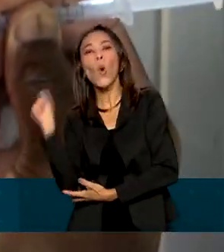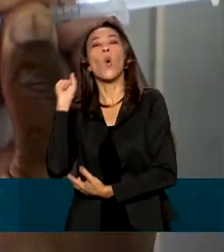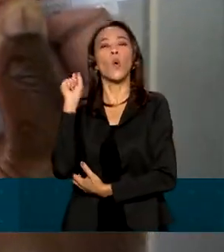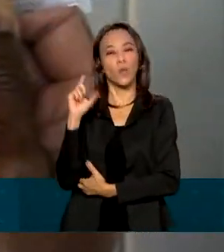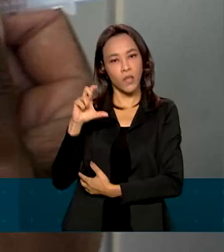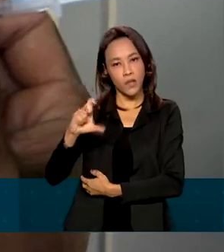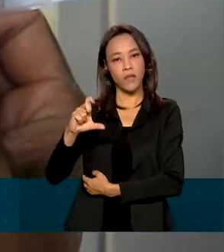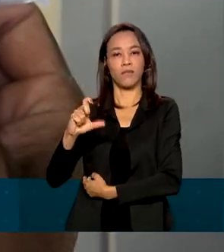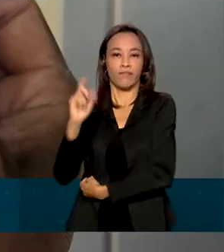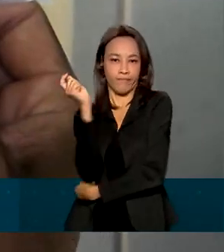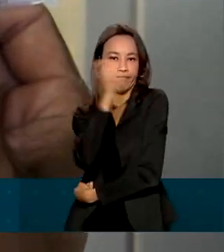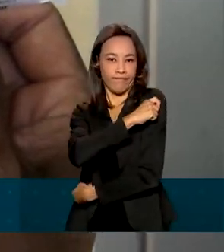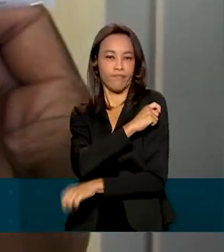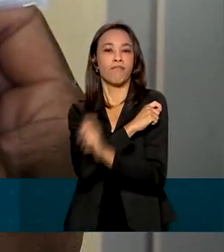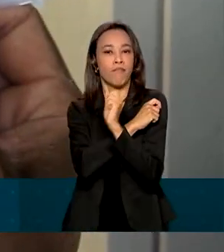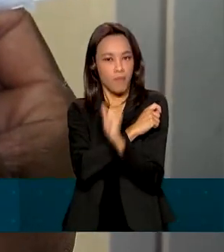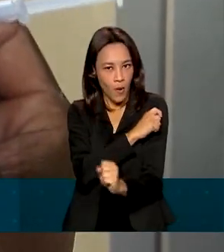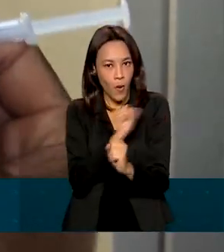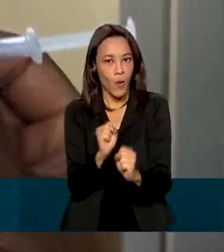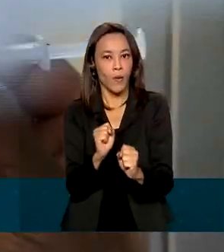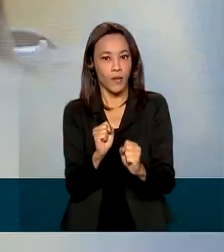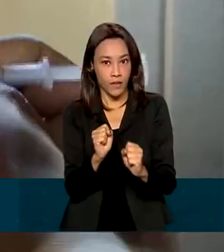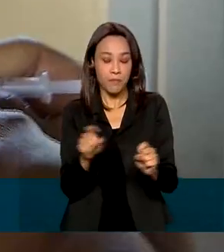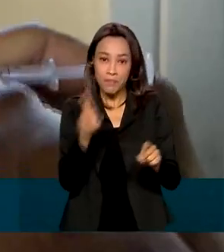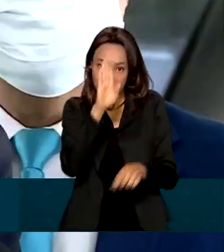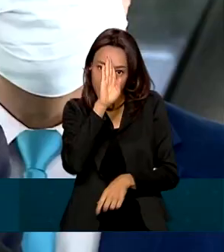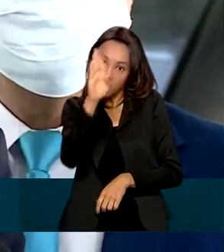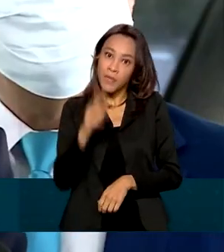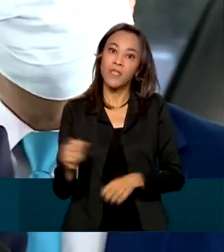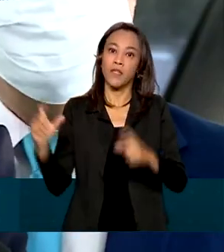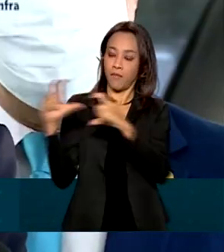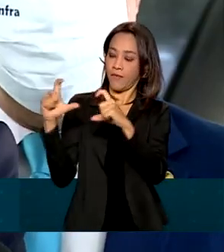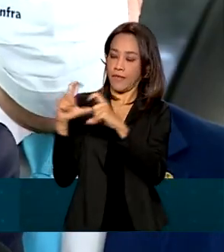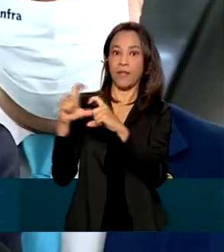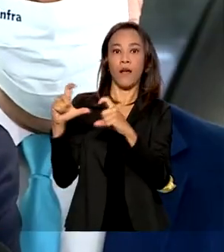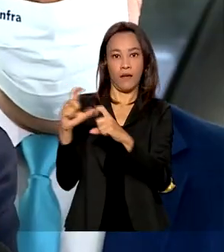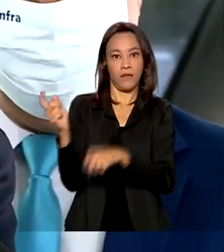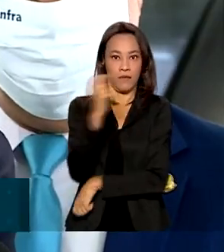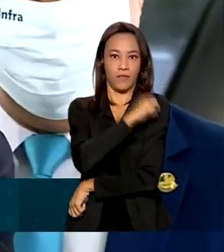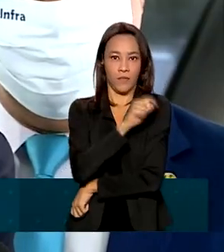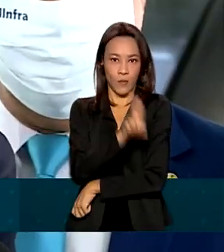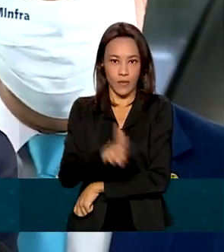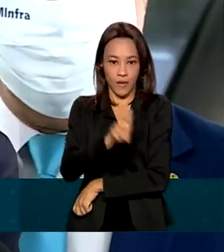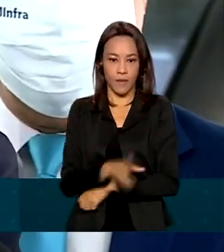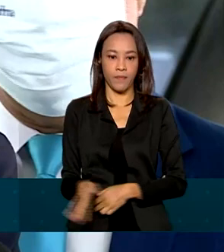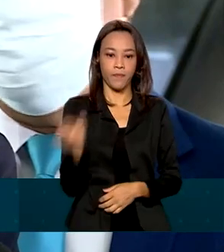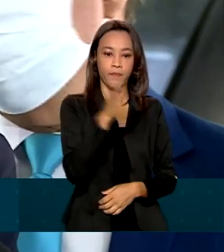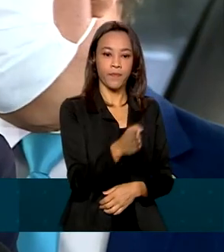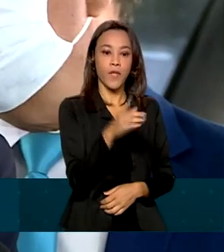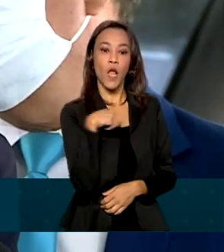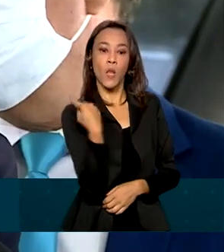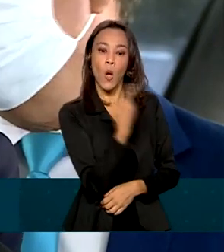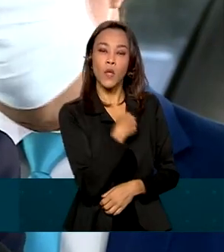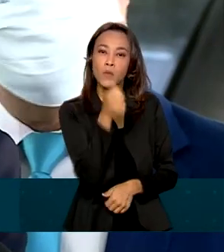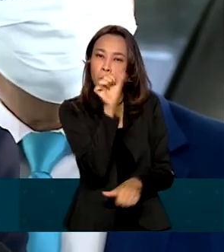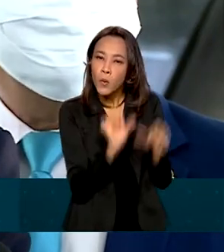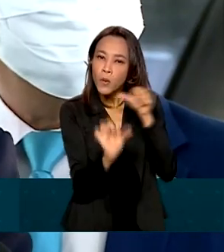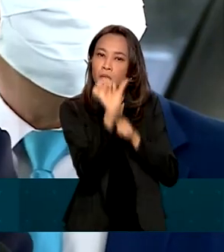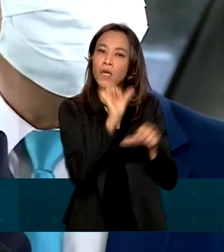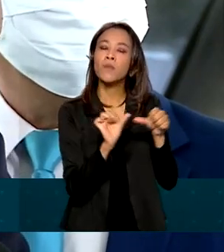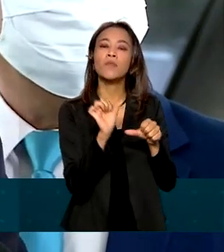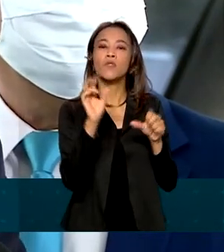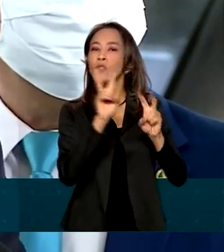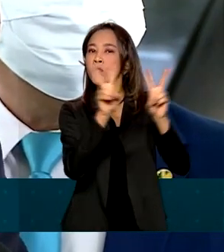segunda dose, de preferência a vacina da Pfizer. Nós fizemos uma pequena alteração em relação à vacina da gestante, para